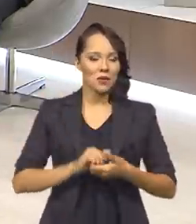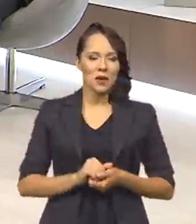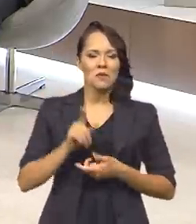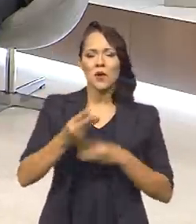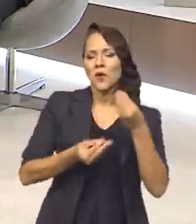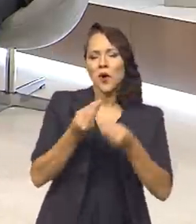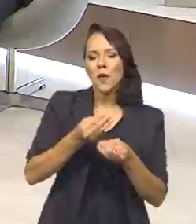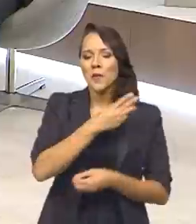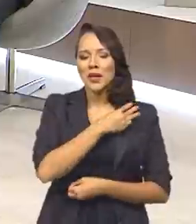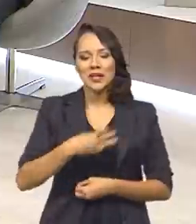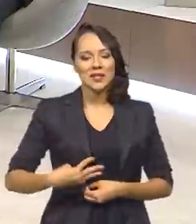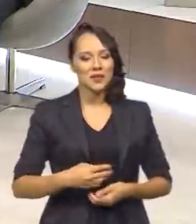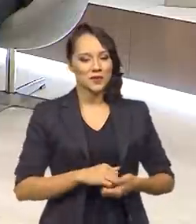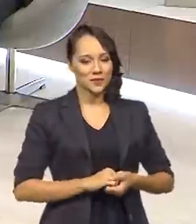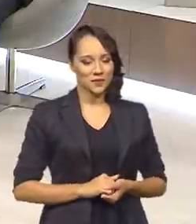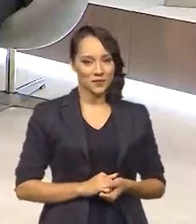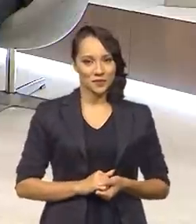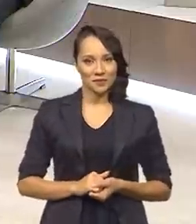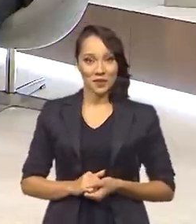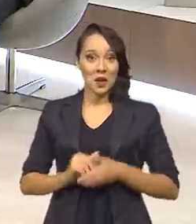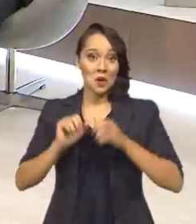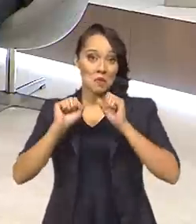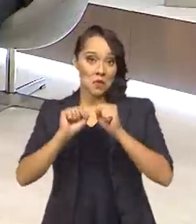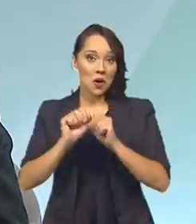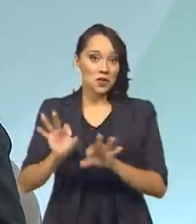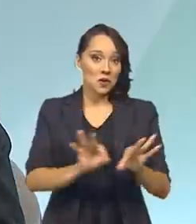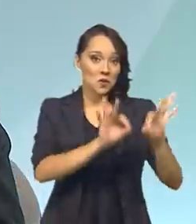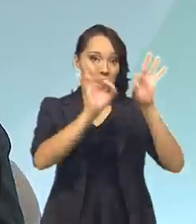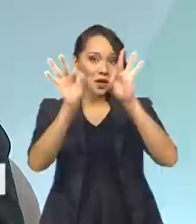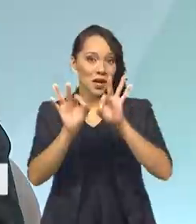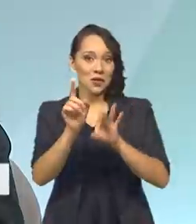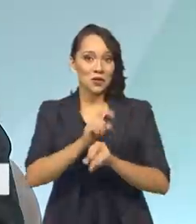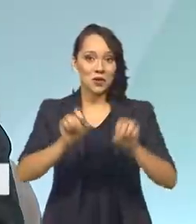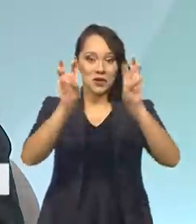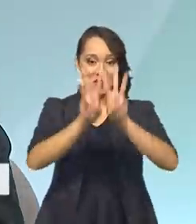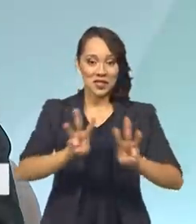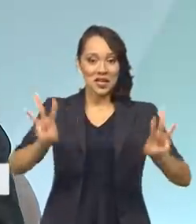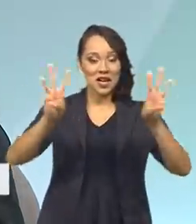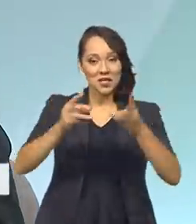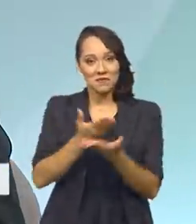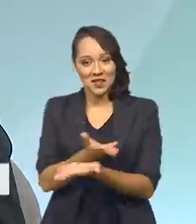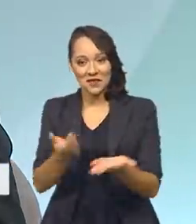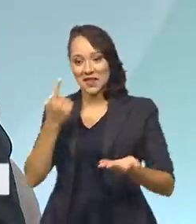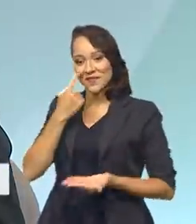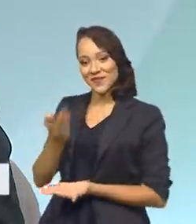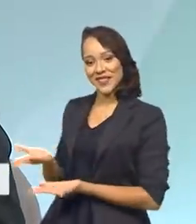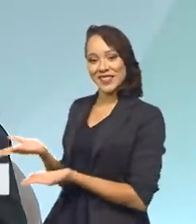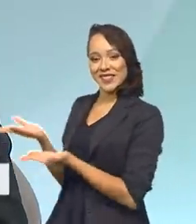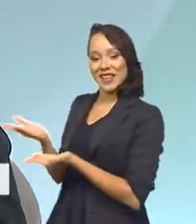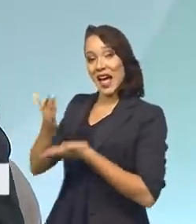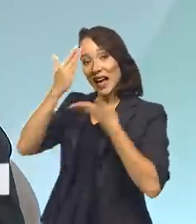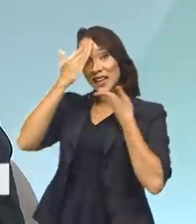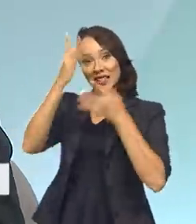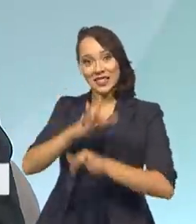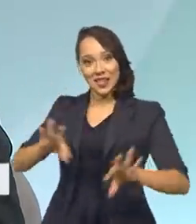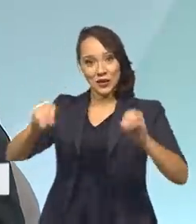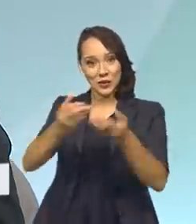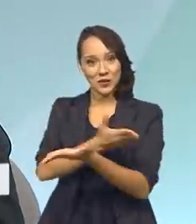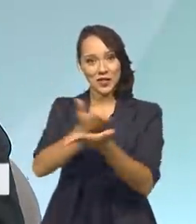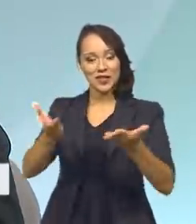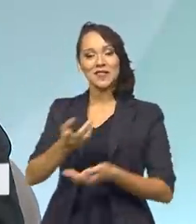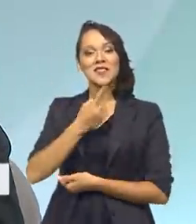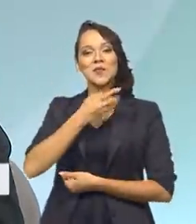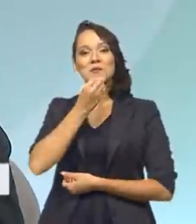pode fazer como, ministro? Bom, pode acompanhar através do nosso site que está passando aí na tela. Agradecer a todos e desejar aí